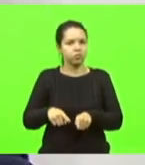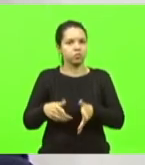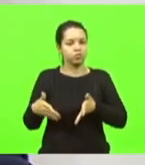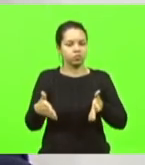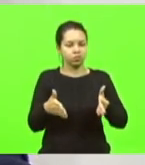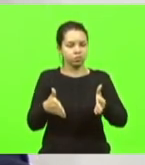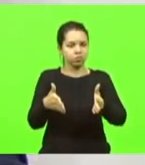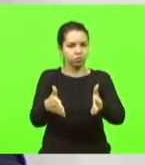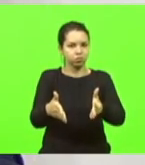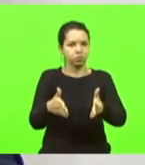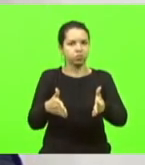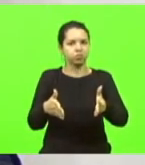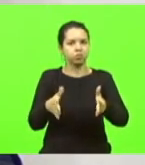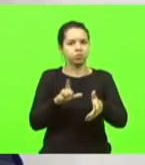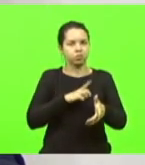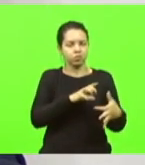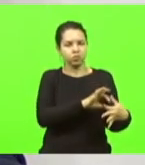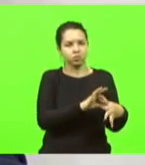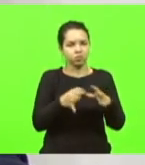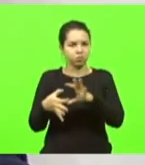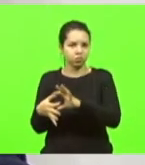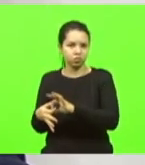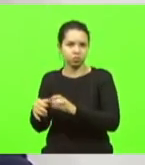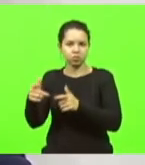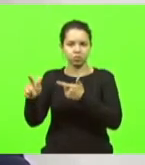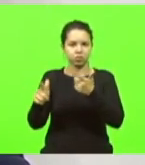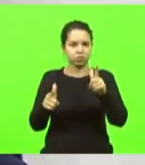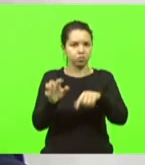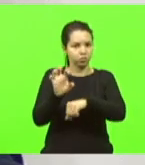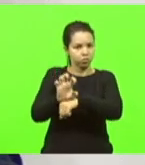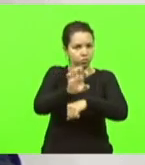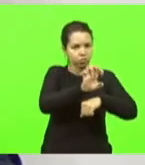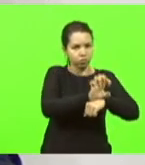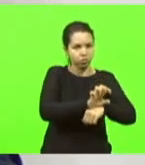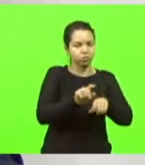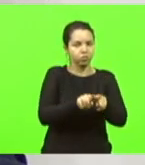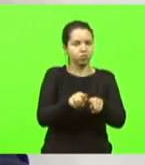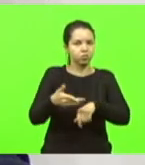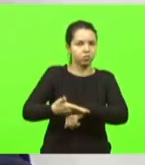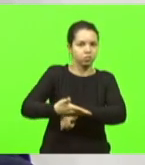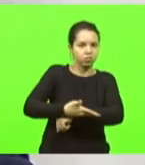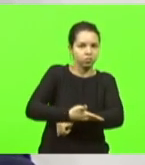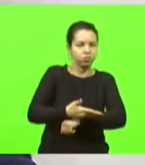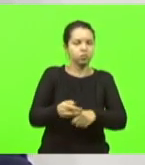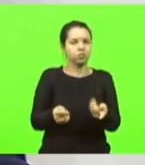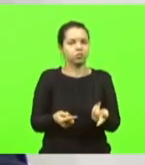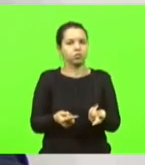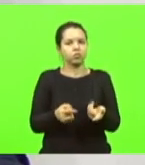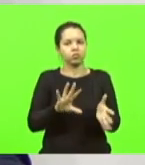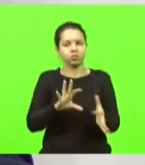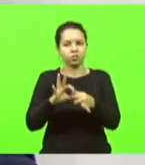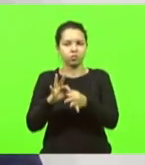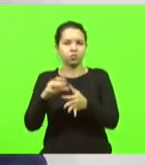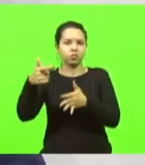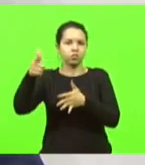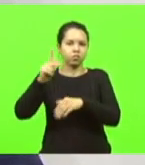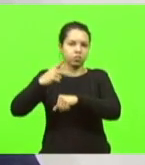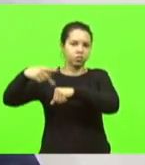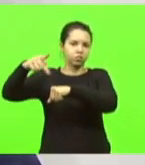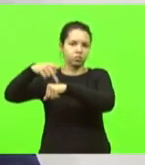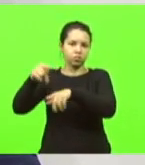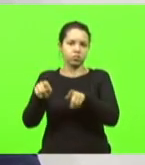ligações com outros Estados, que fazem ligações com os portos, que fazem ligação com outros países. E,